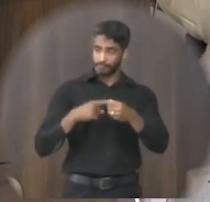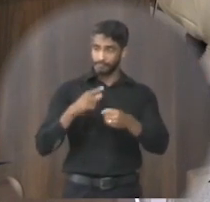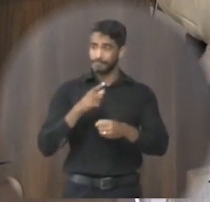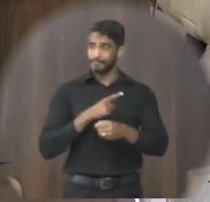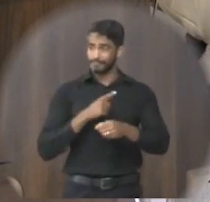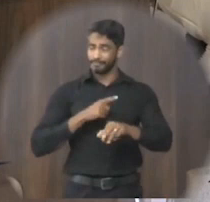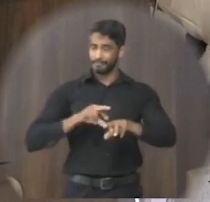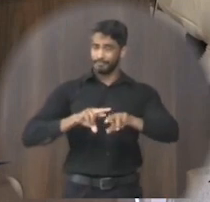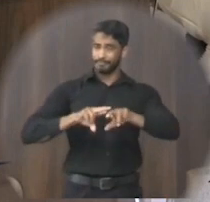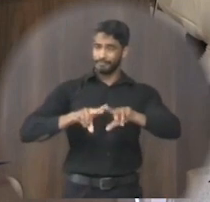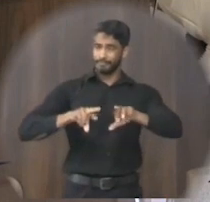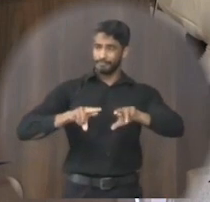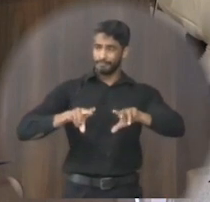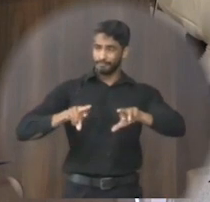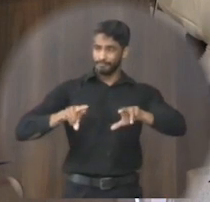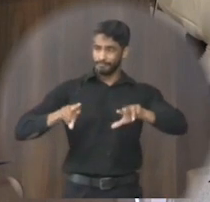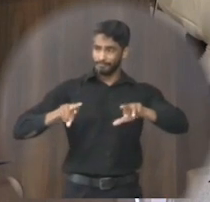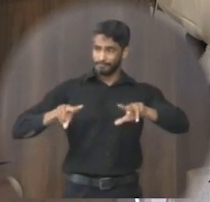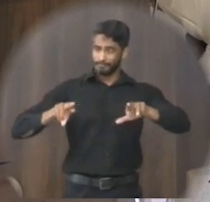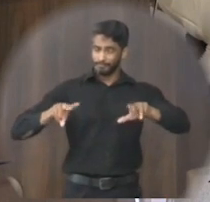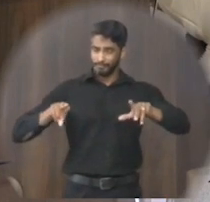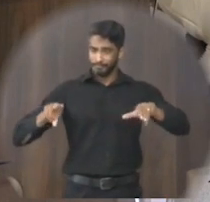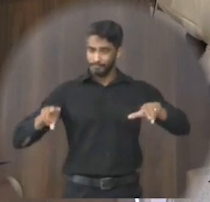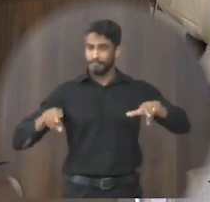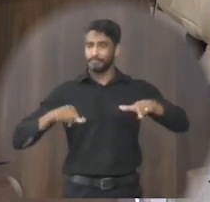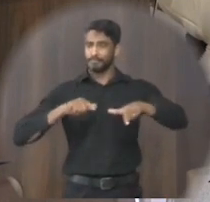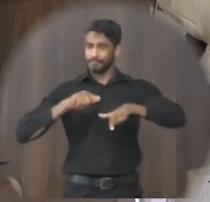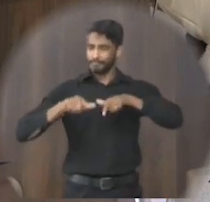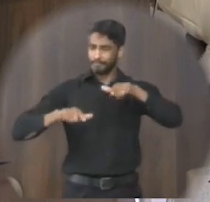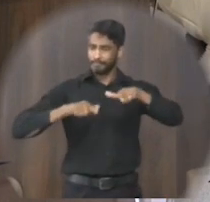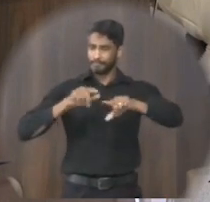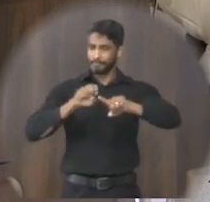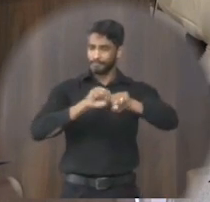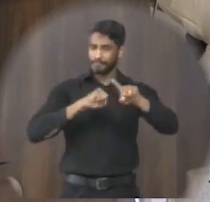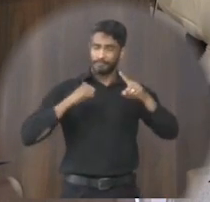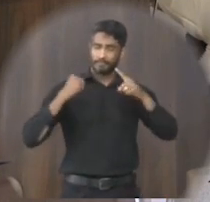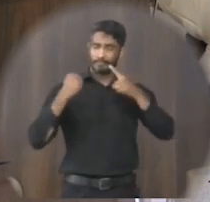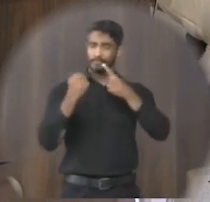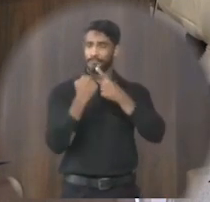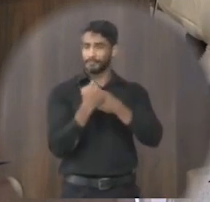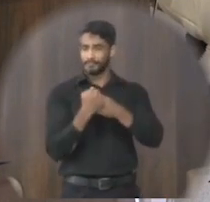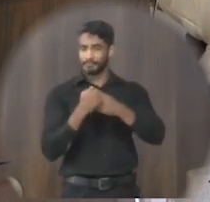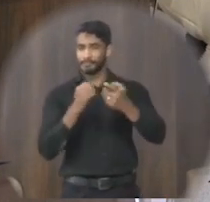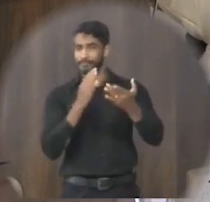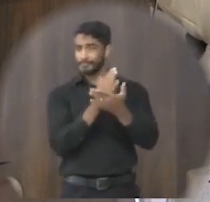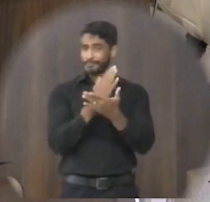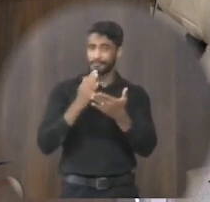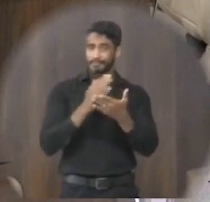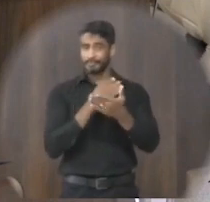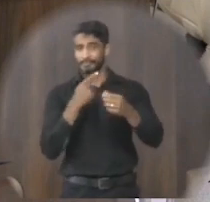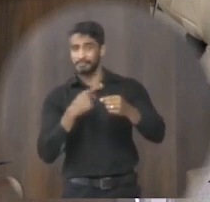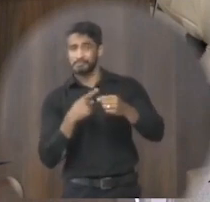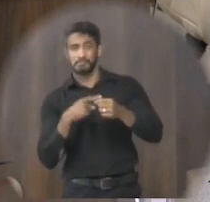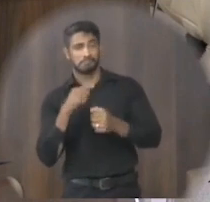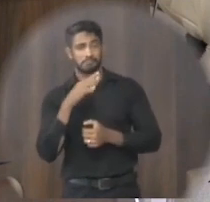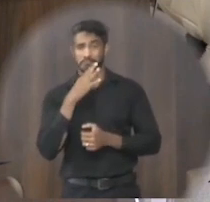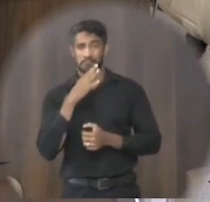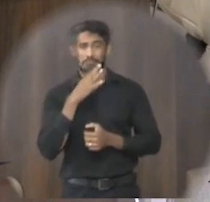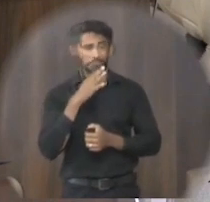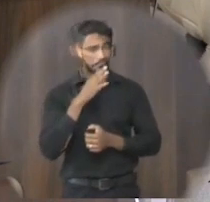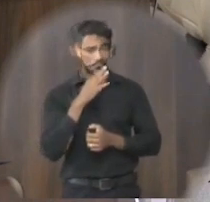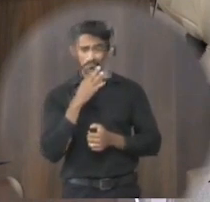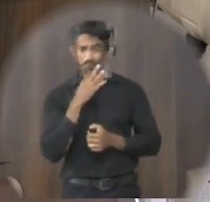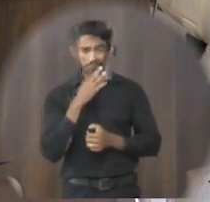tem que tem diversos diversos eventos sociais e que a grande maioria da cidade às vezes não conhece